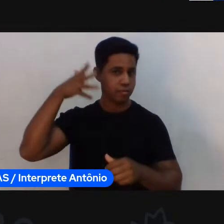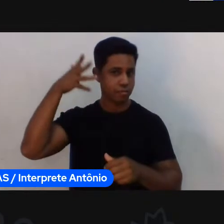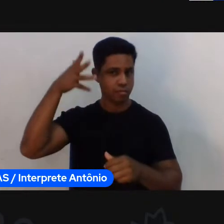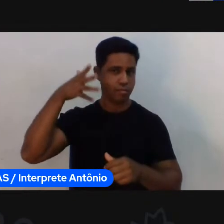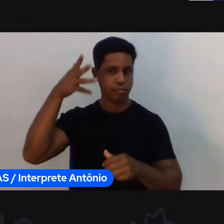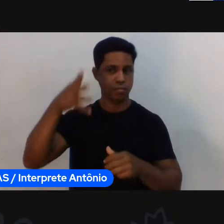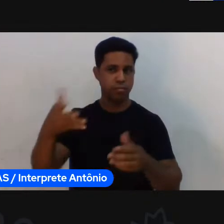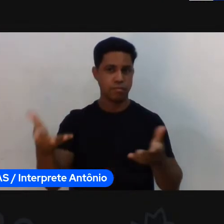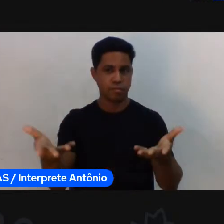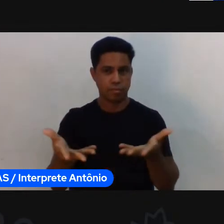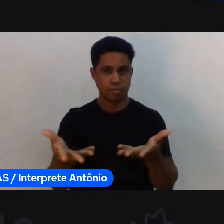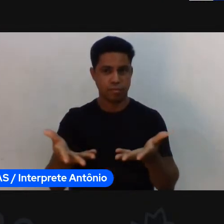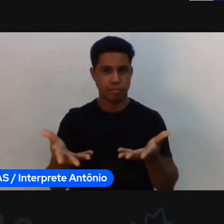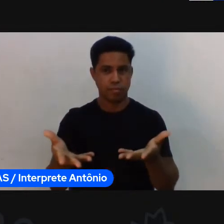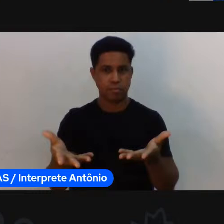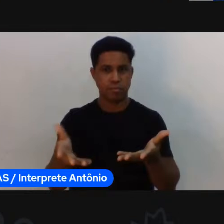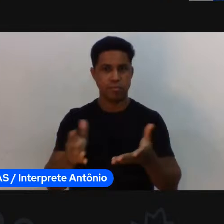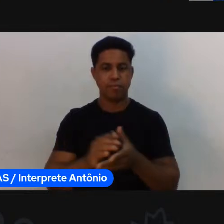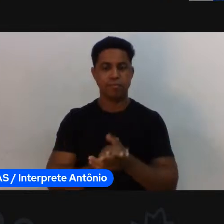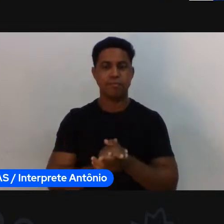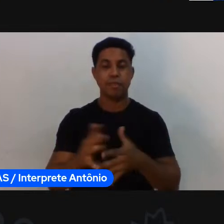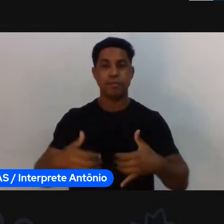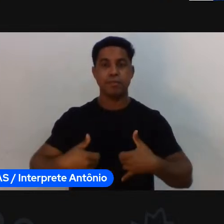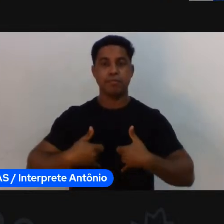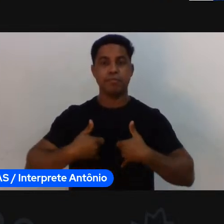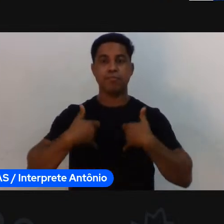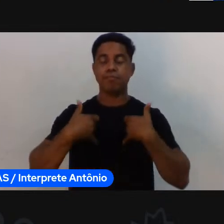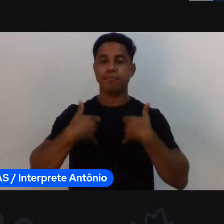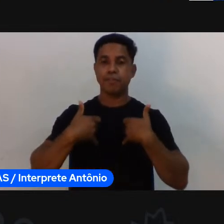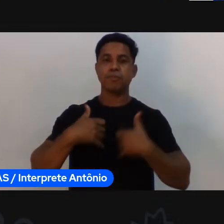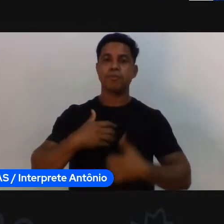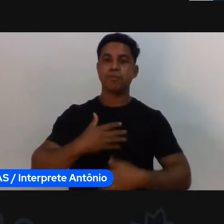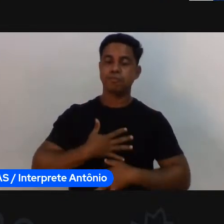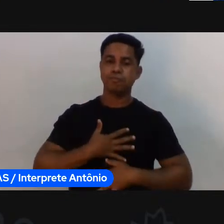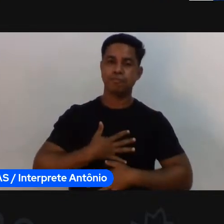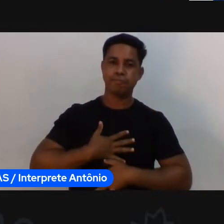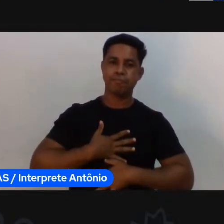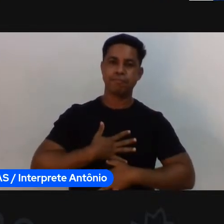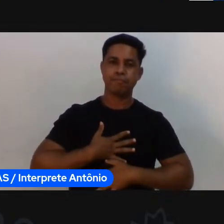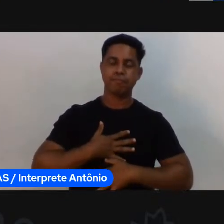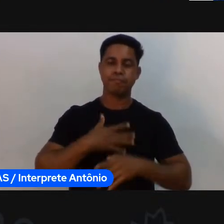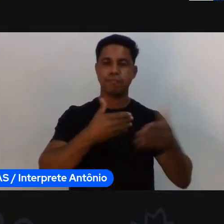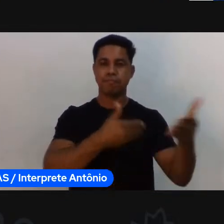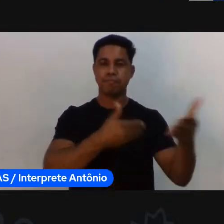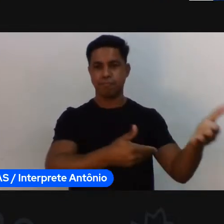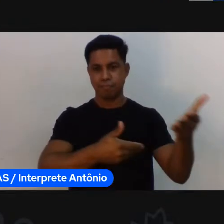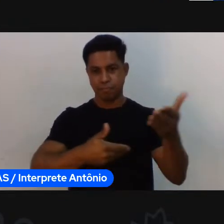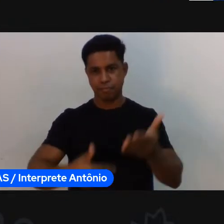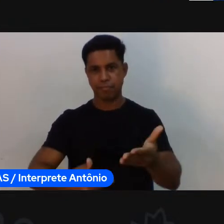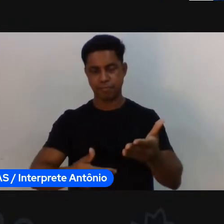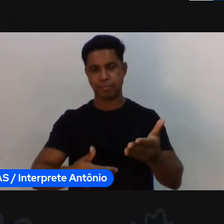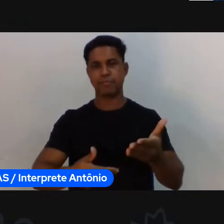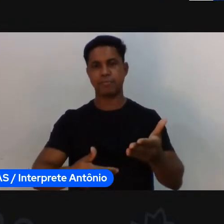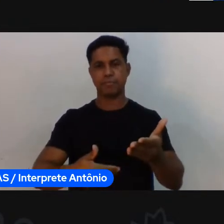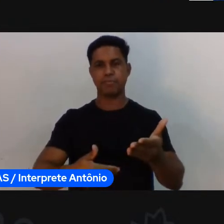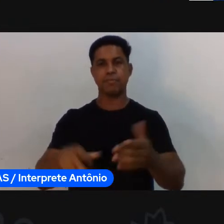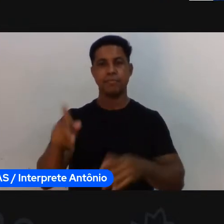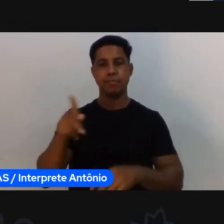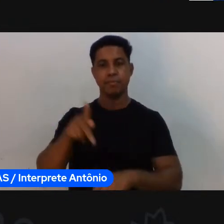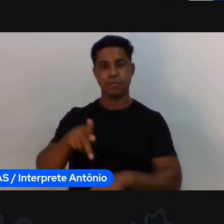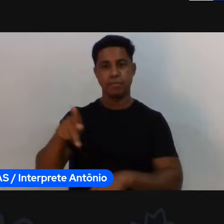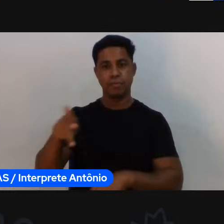o orgulho e a honra de receber a TV da fonte da professora